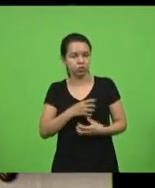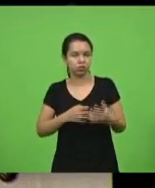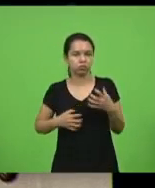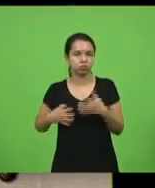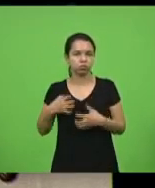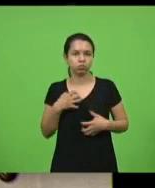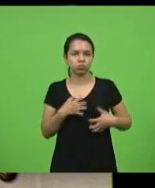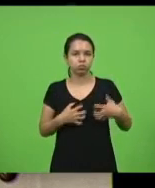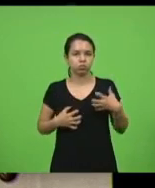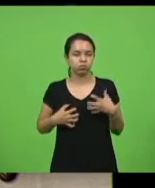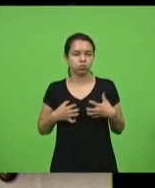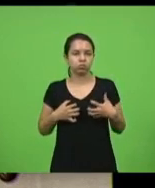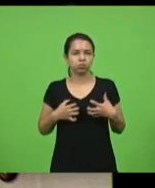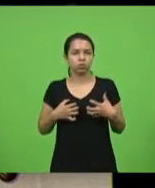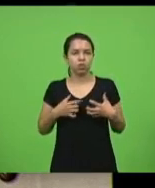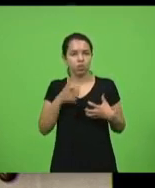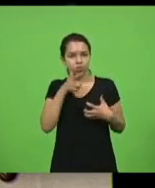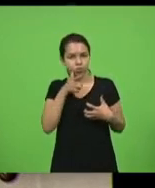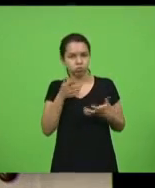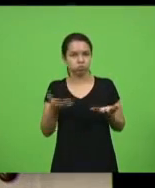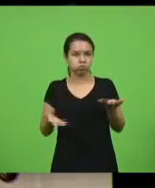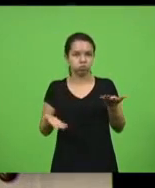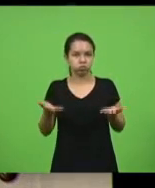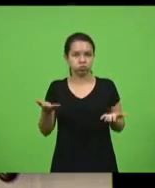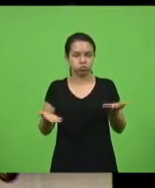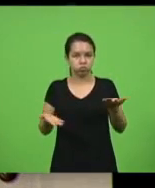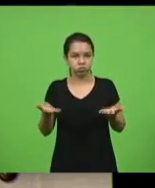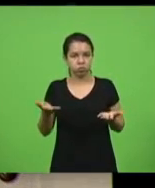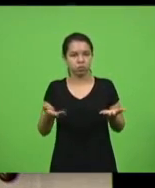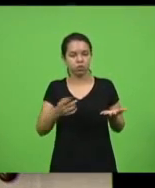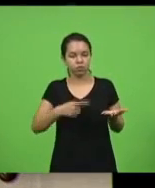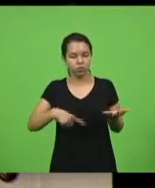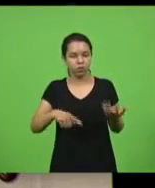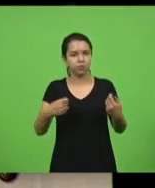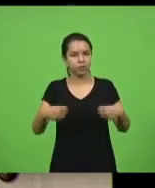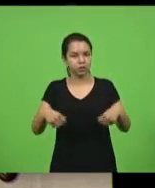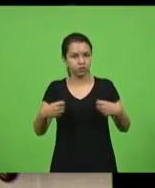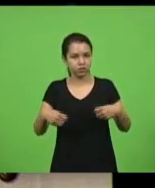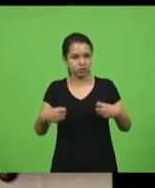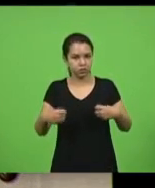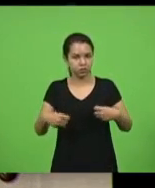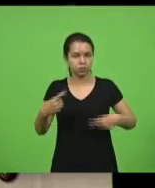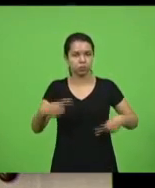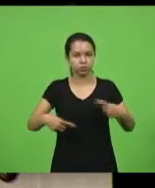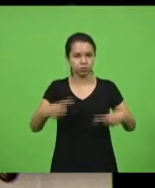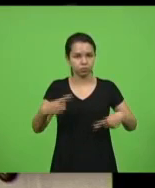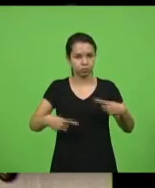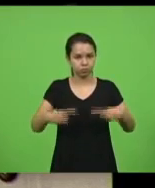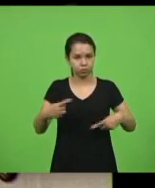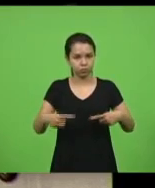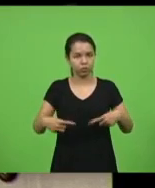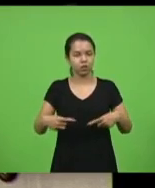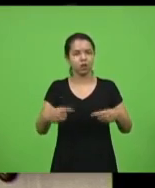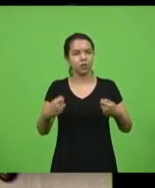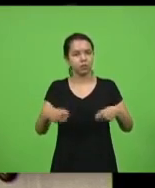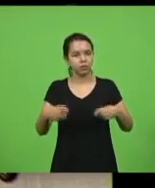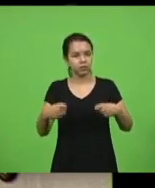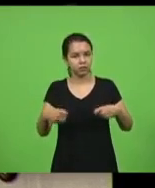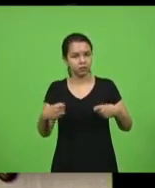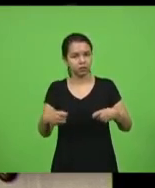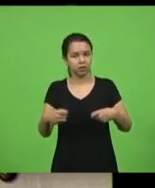é algo que a gente precisa também falar, tocar no coração das pessoas, porque nós precisamos é